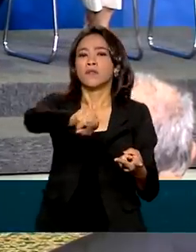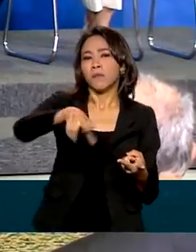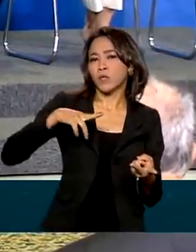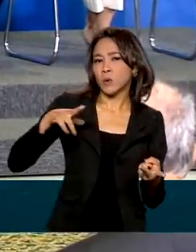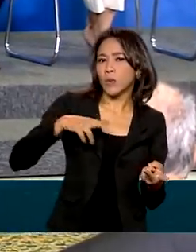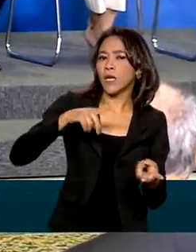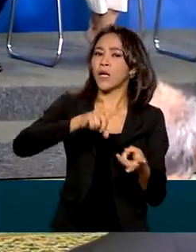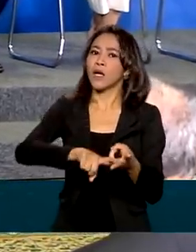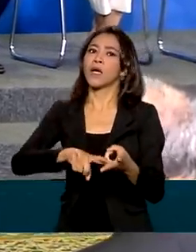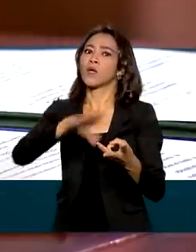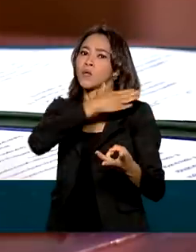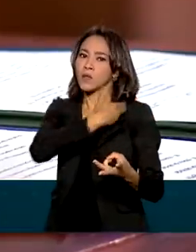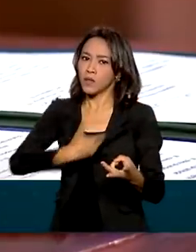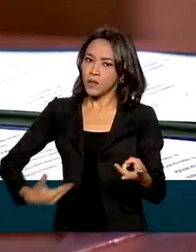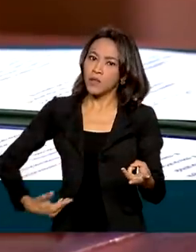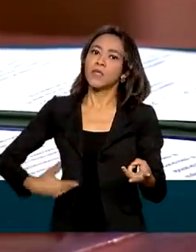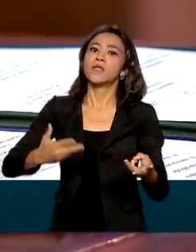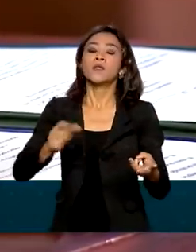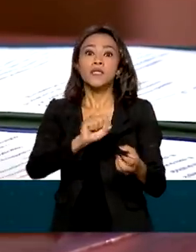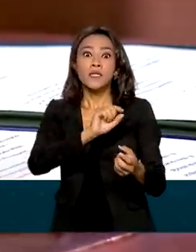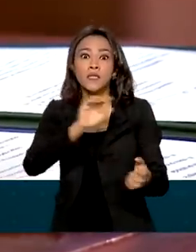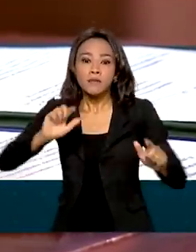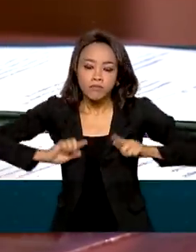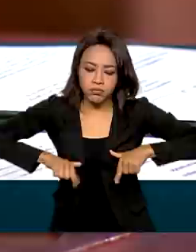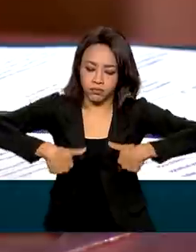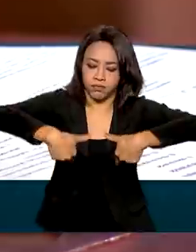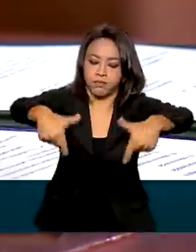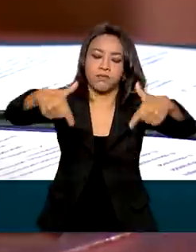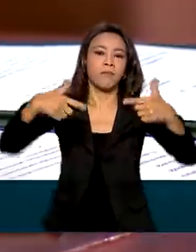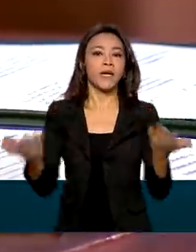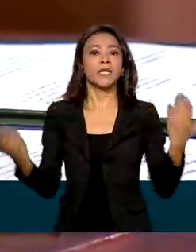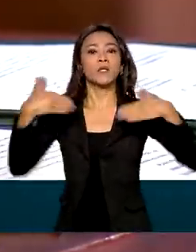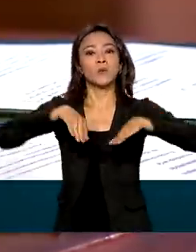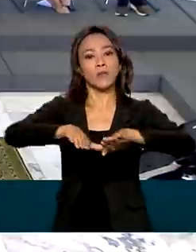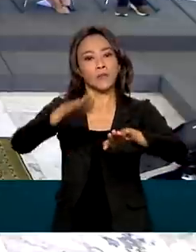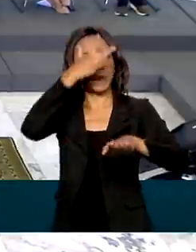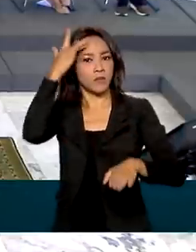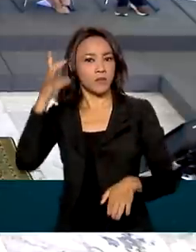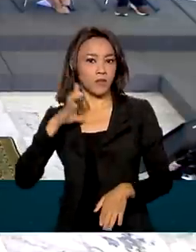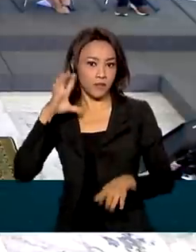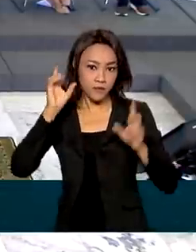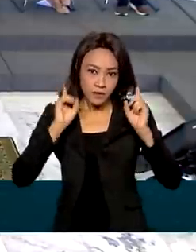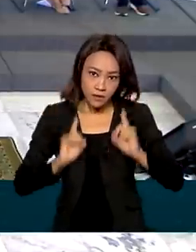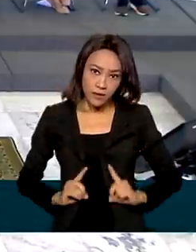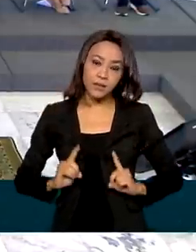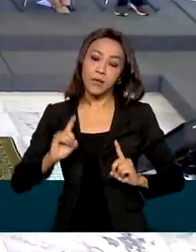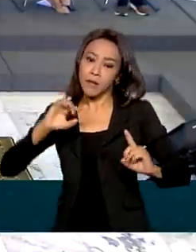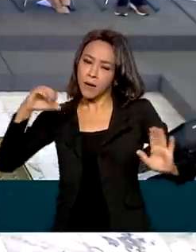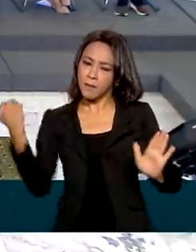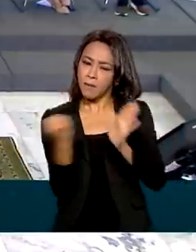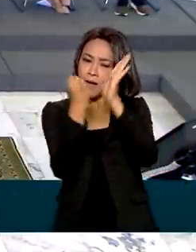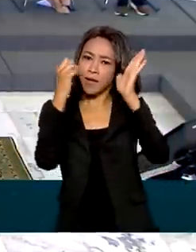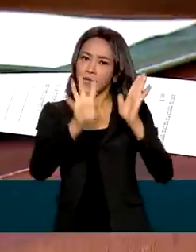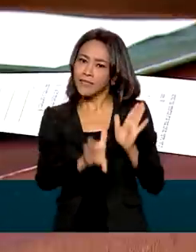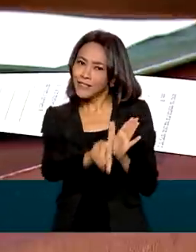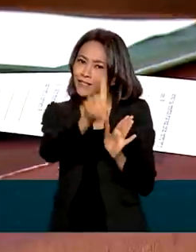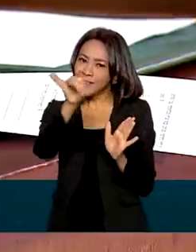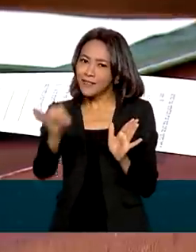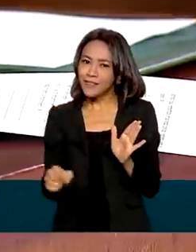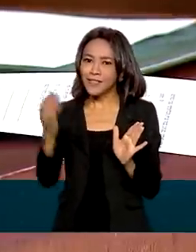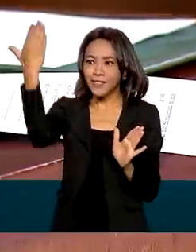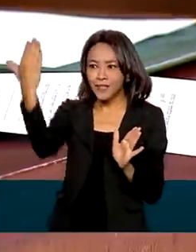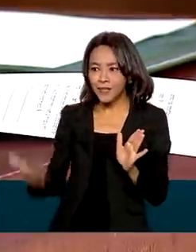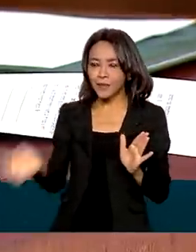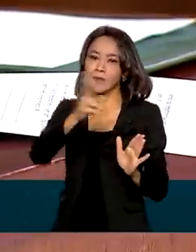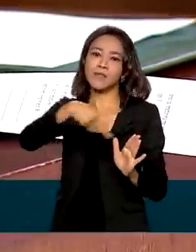privadas que atuam na promoção da inclusão de pessoas com deficiência. Para marcar a data, o presidente da República, Jair